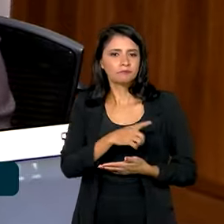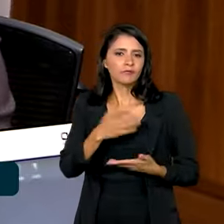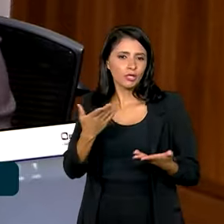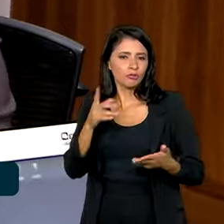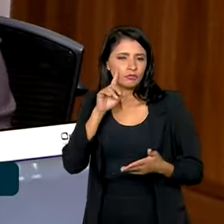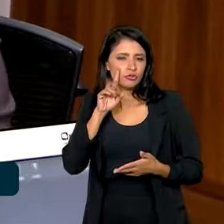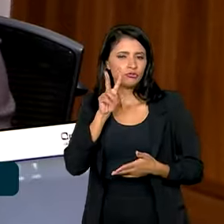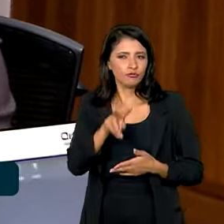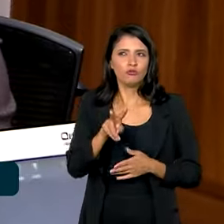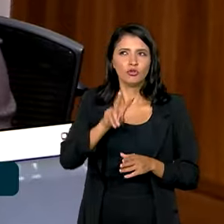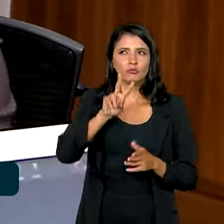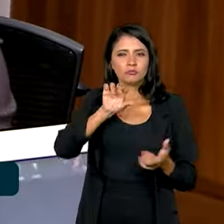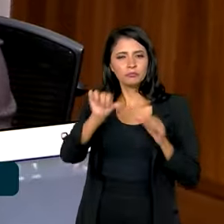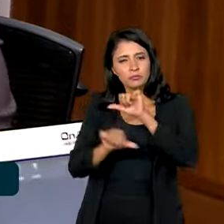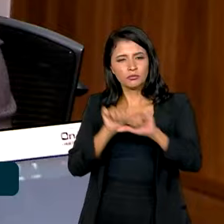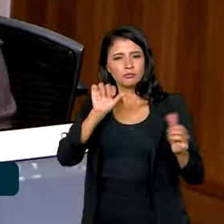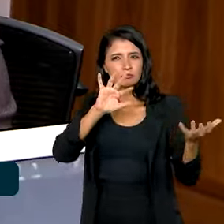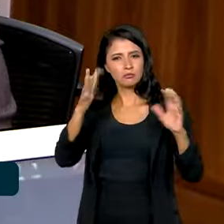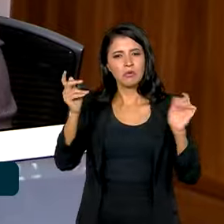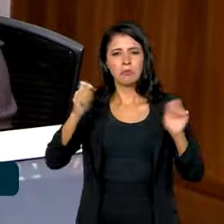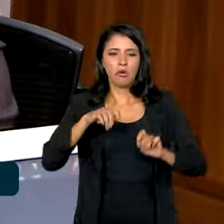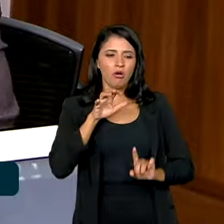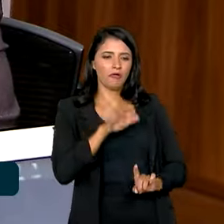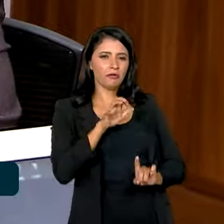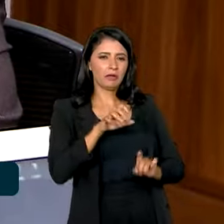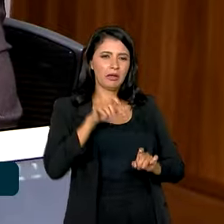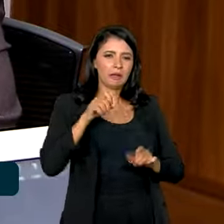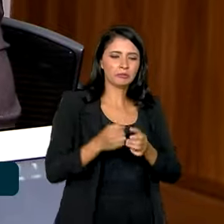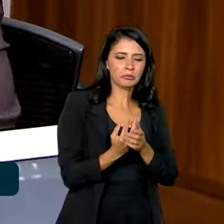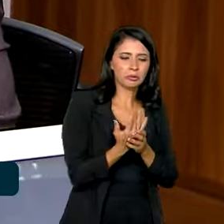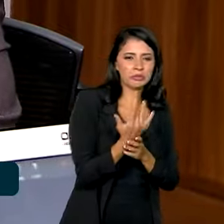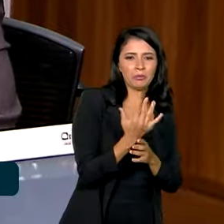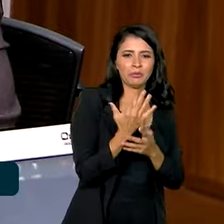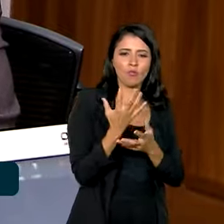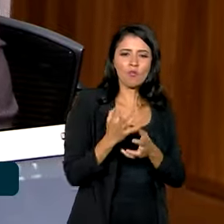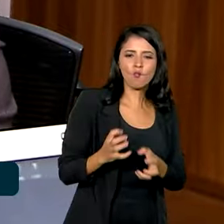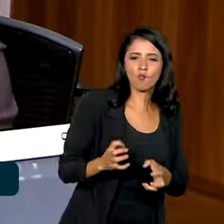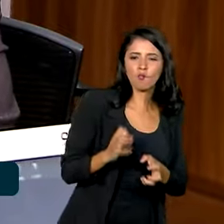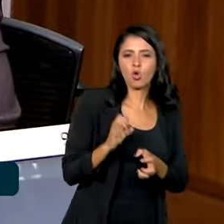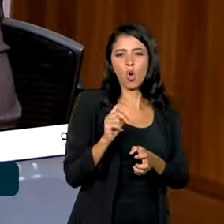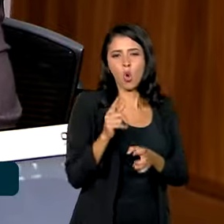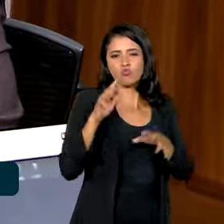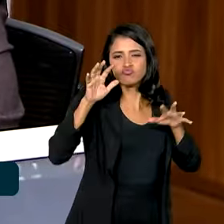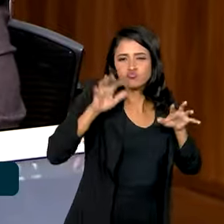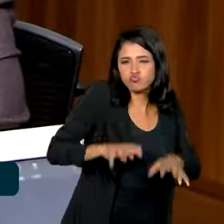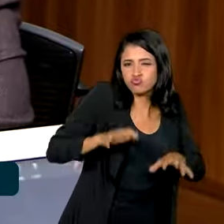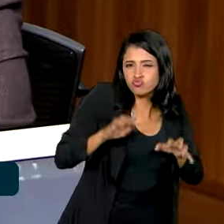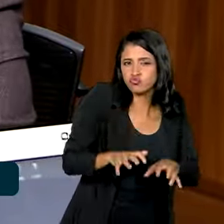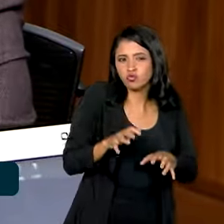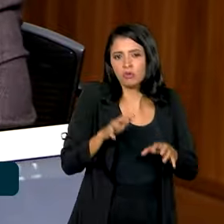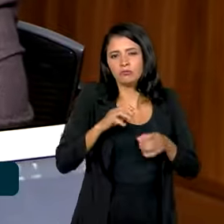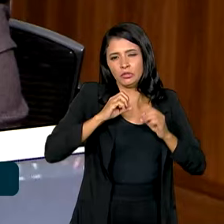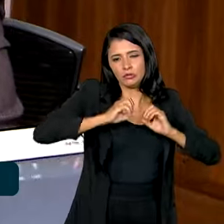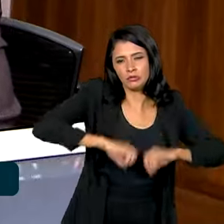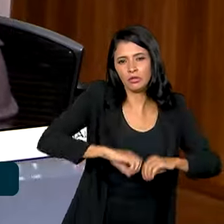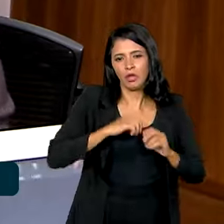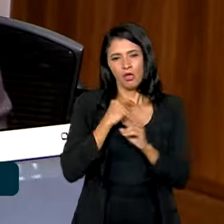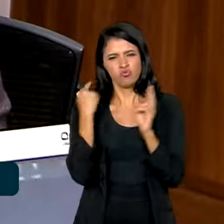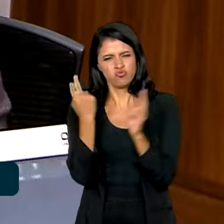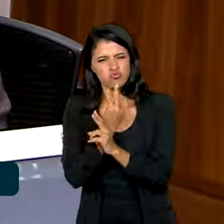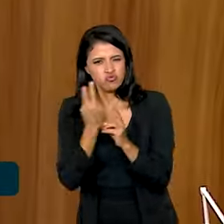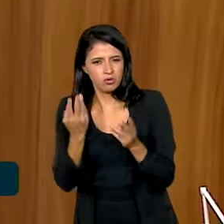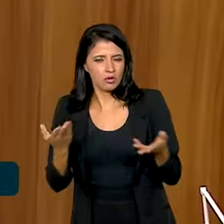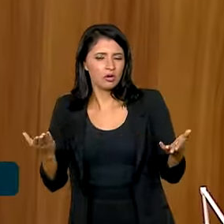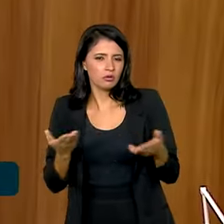que mudanças climáticas podem afetar a produção no campo, seja pela estiagem, seja pelas fortes chuvas, os ciclones extratropicais